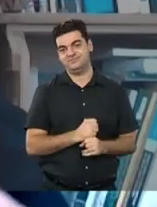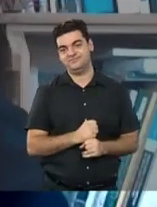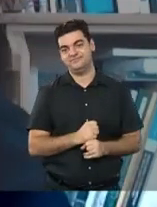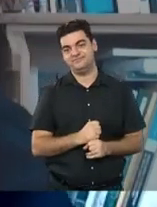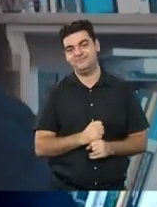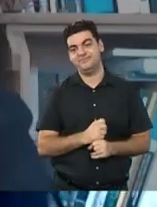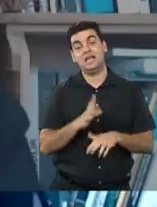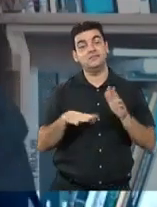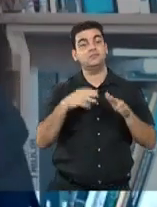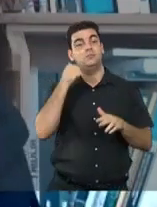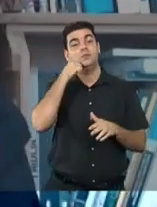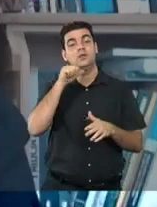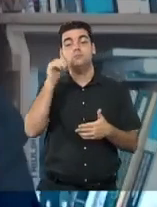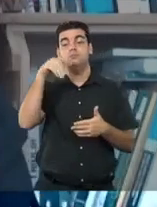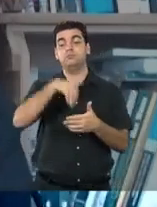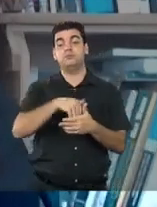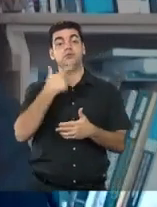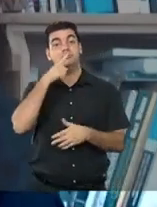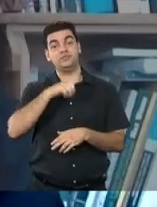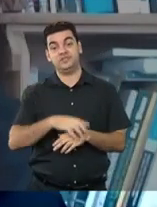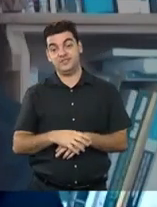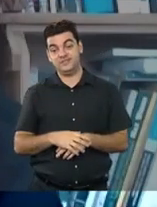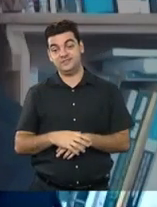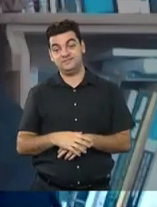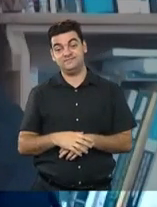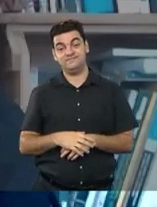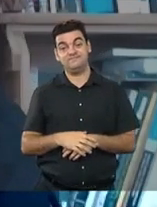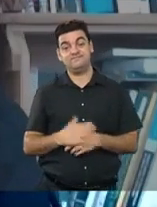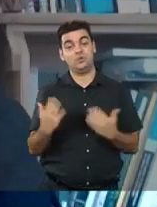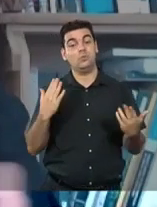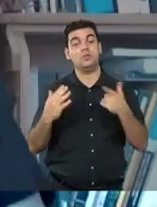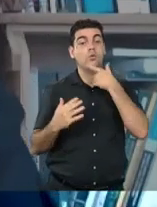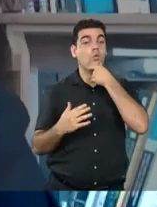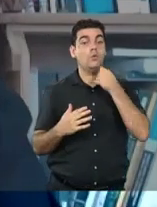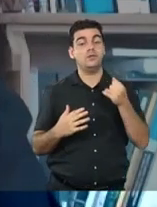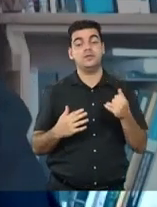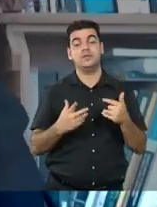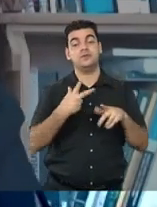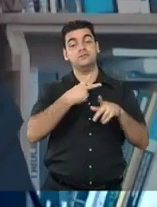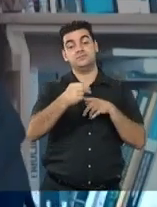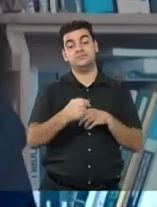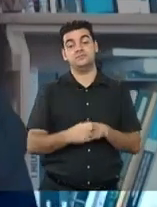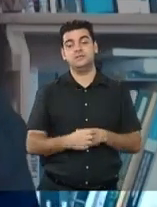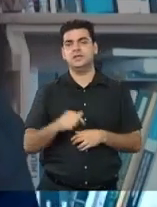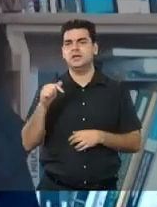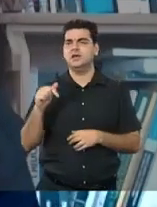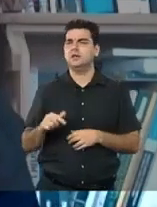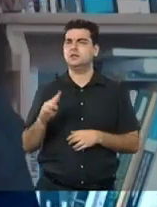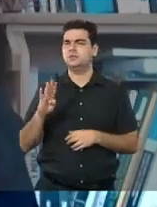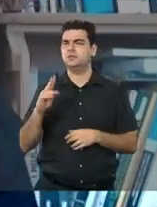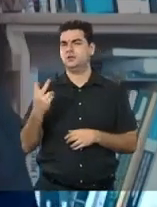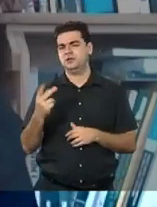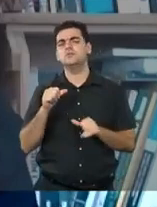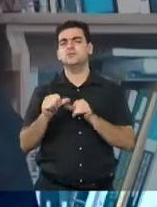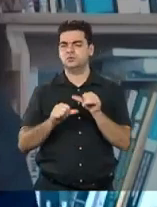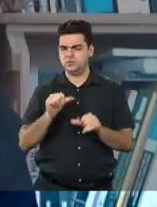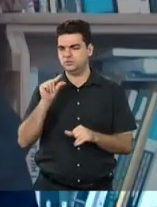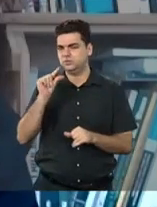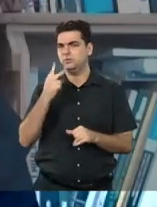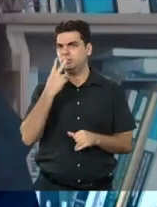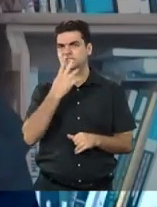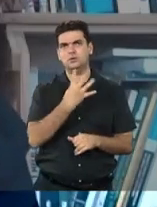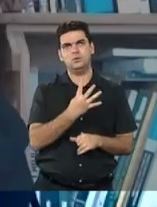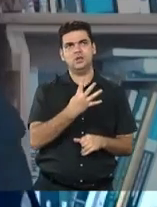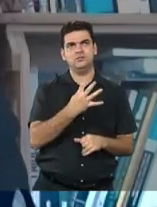mulheres eleitas, que é um número ainda muito ínfimo comparado à quantidade de homens eleitos. Em Bairro dos Ouro, nós tivemos um avanço, nós saímos de